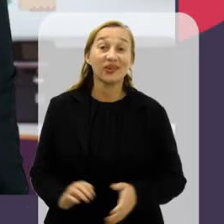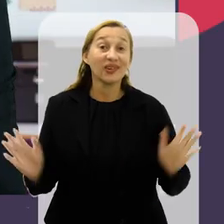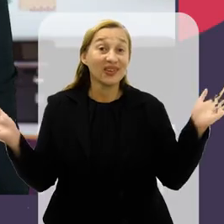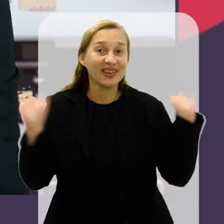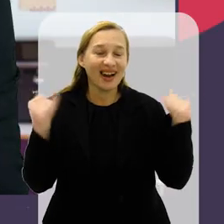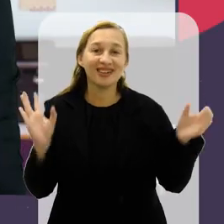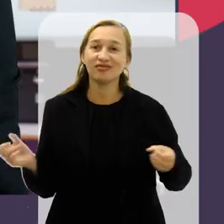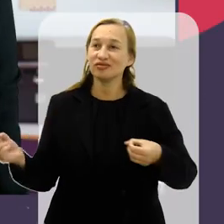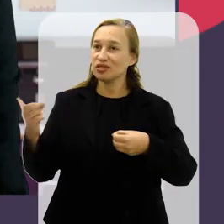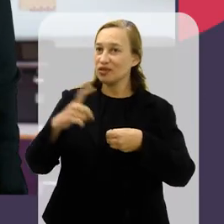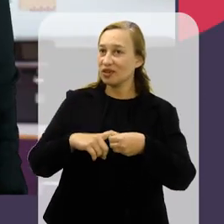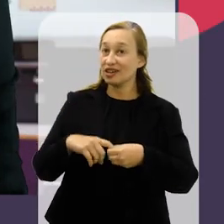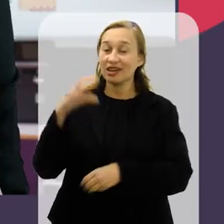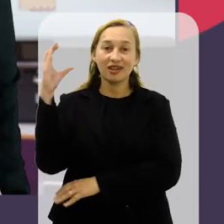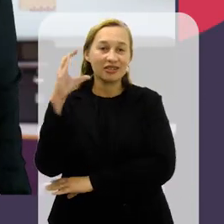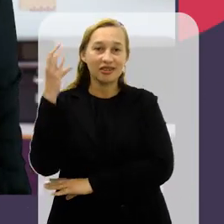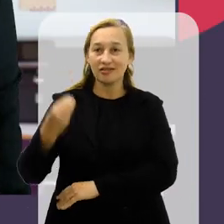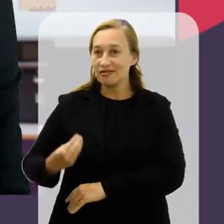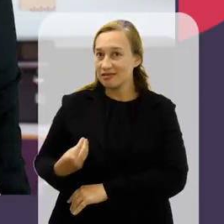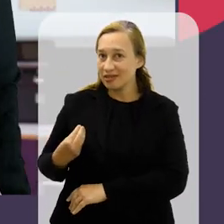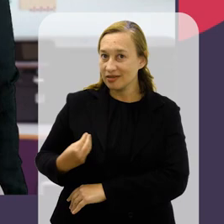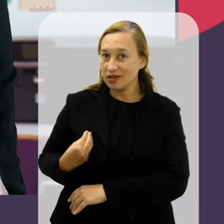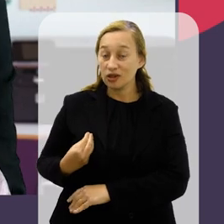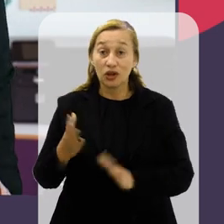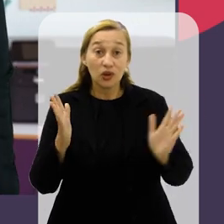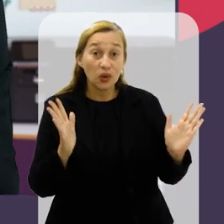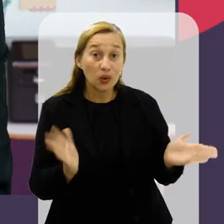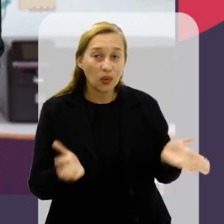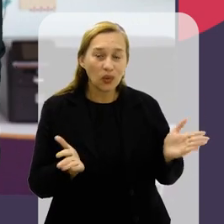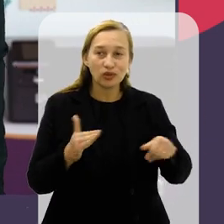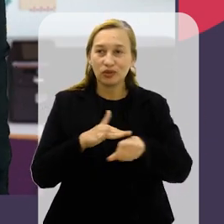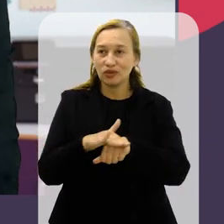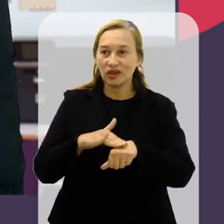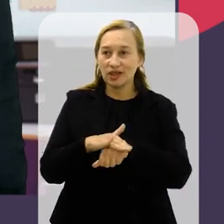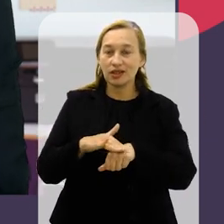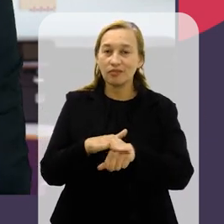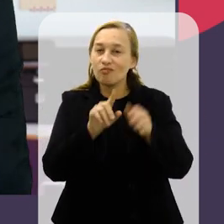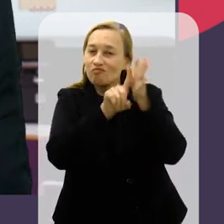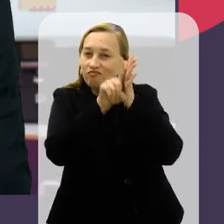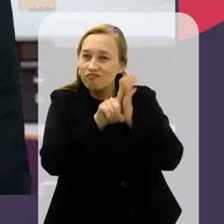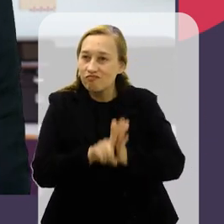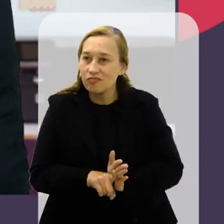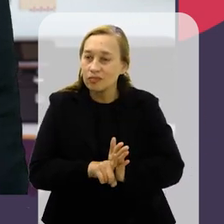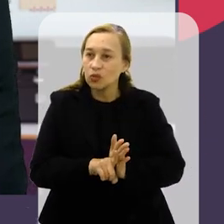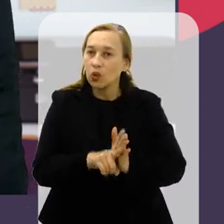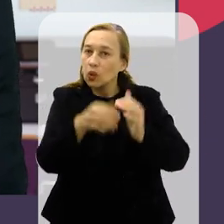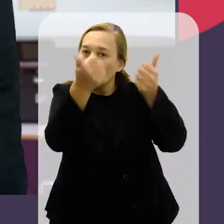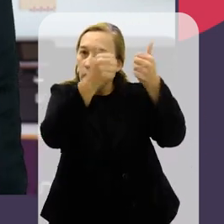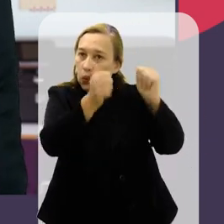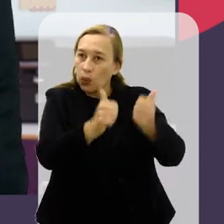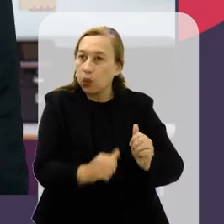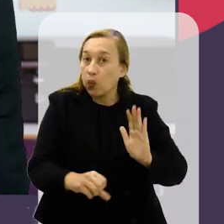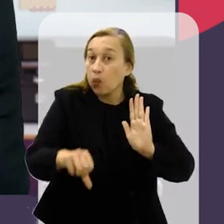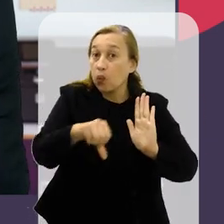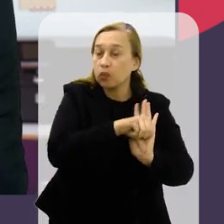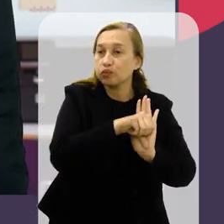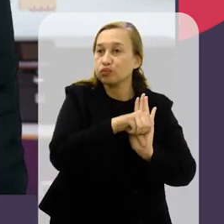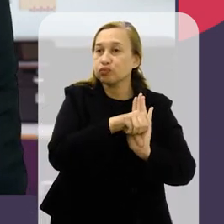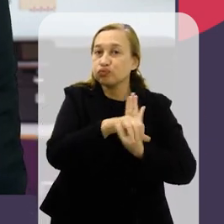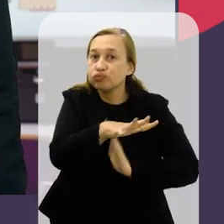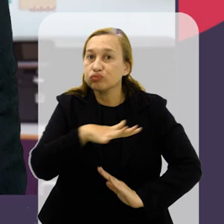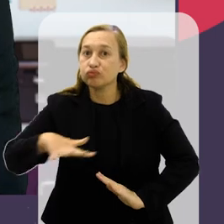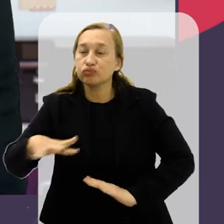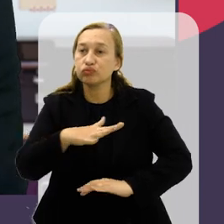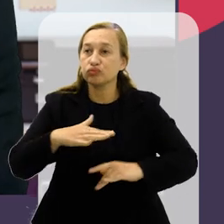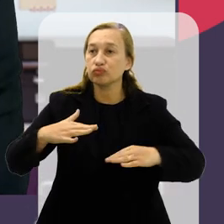Olá, estamos de volta com Ciência e Existência e no programa de hoje conversamos sobre a pesquisa que analisou criminalidade em